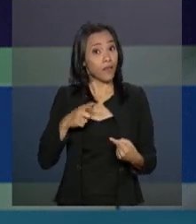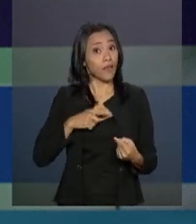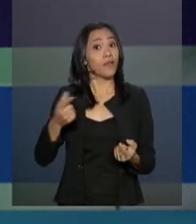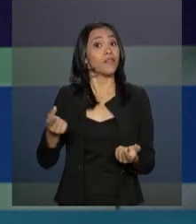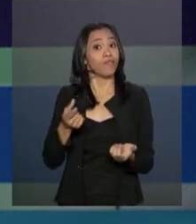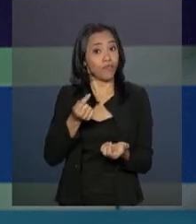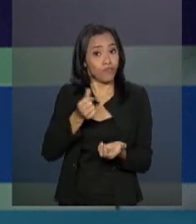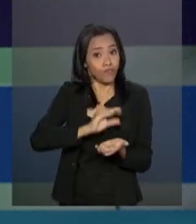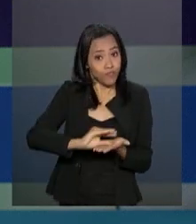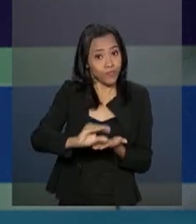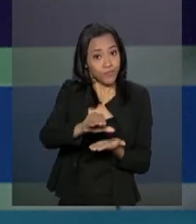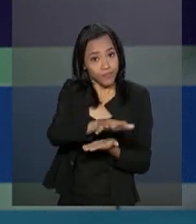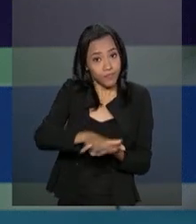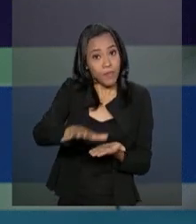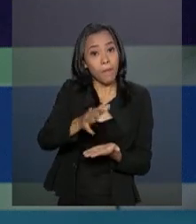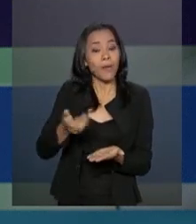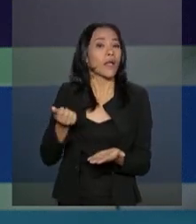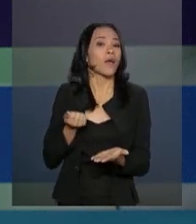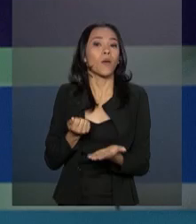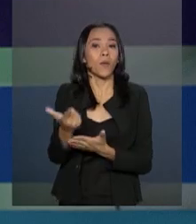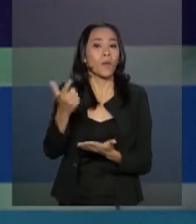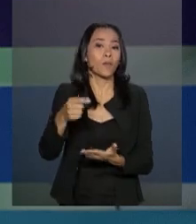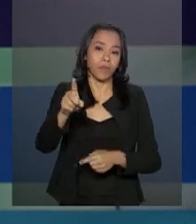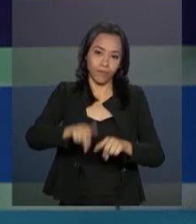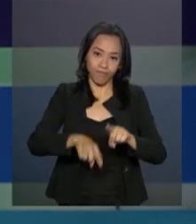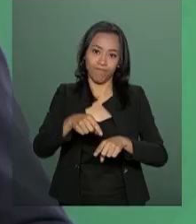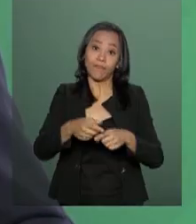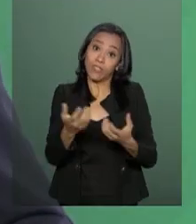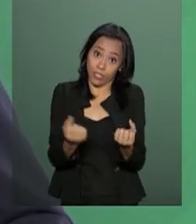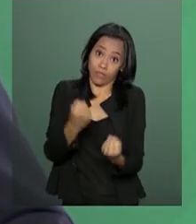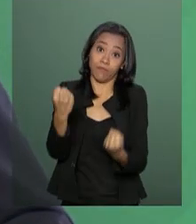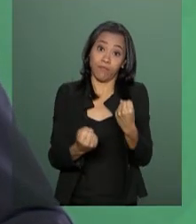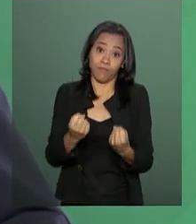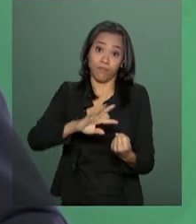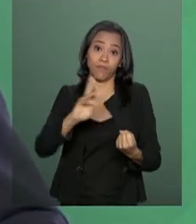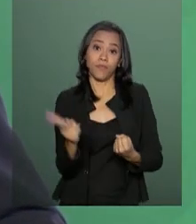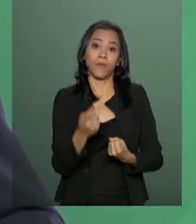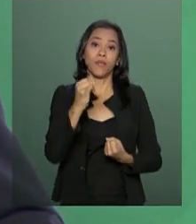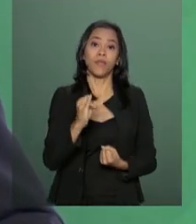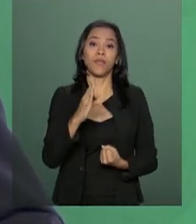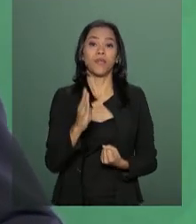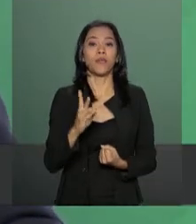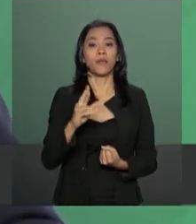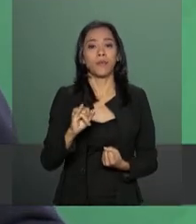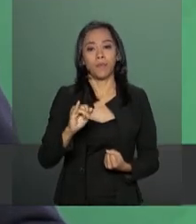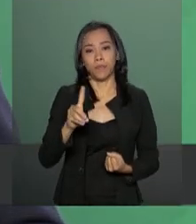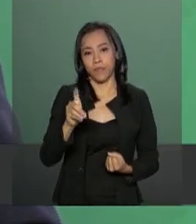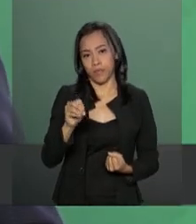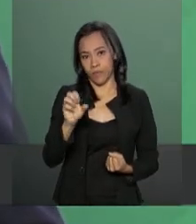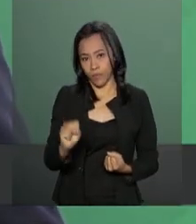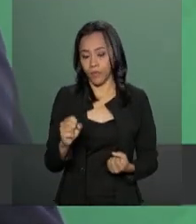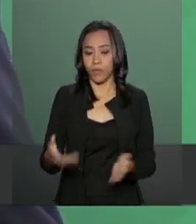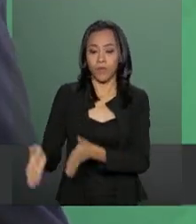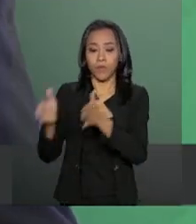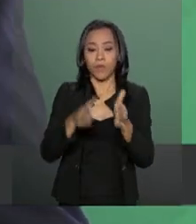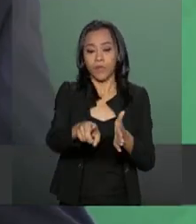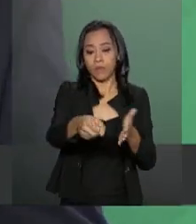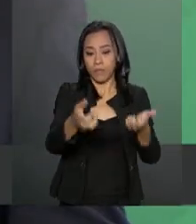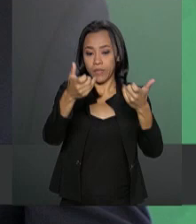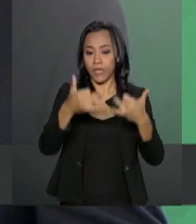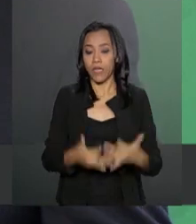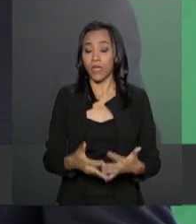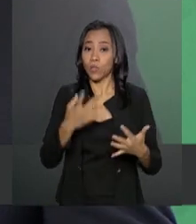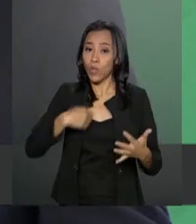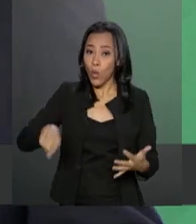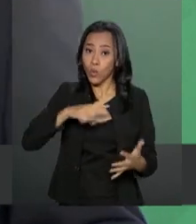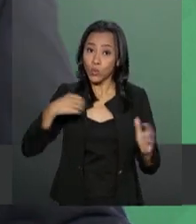tributários para aquisição de veículos híbridos. Juntos, brasileiros e japoneses trabalham para